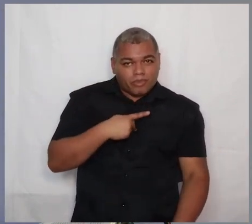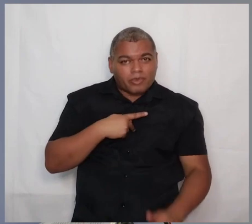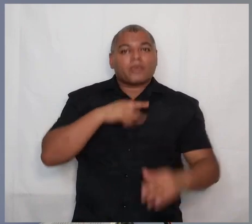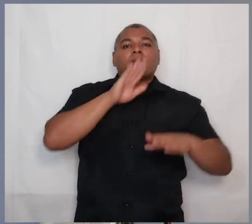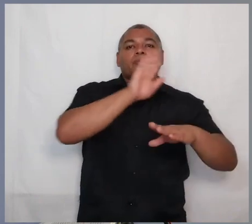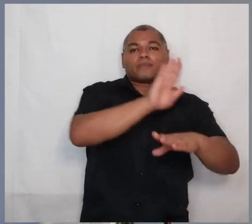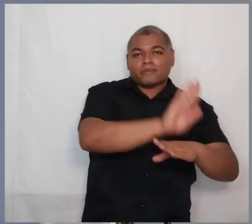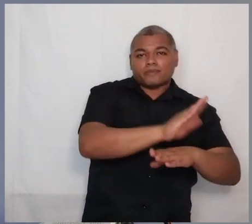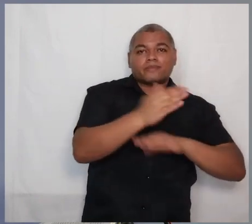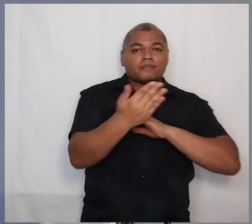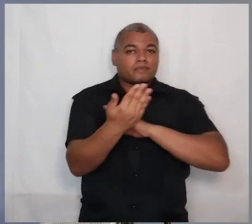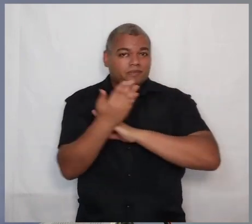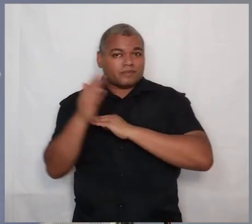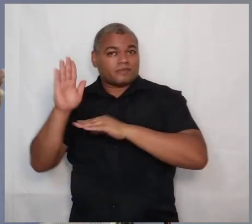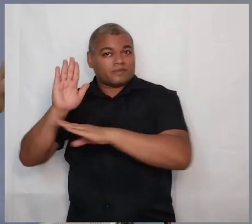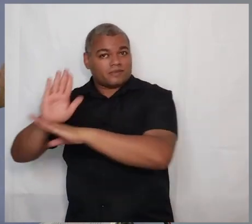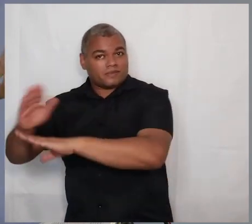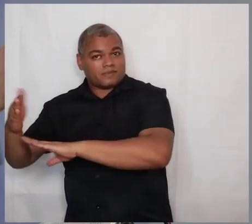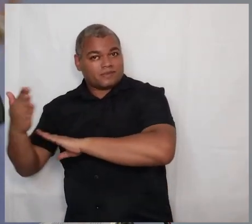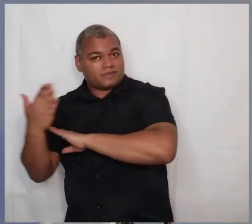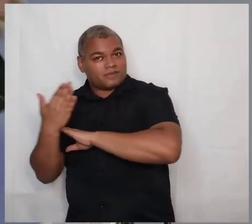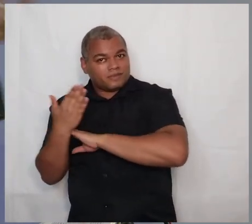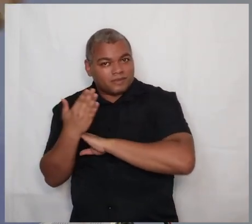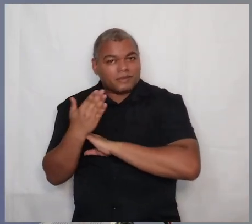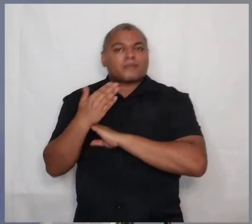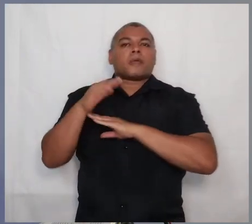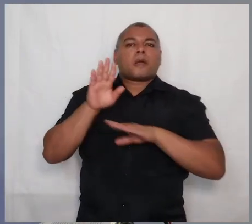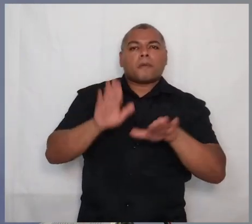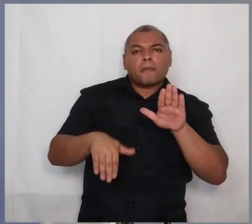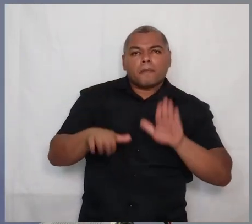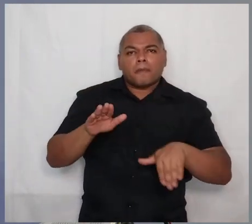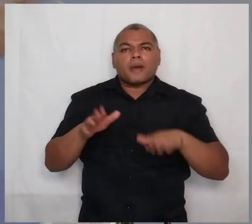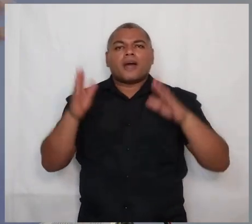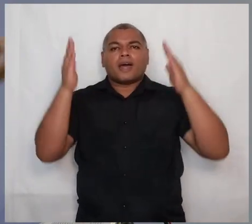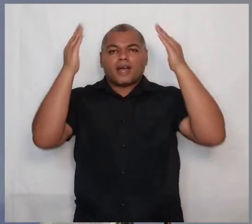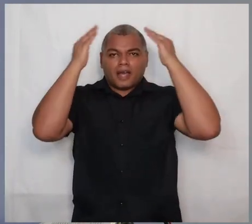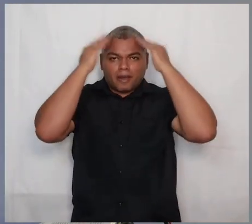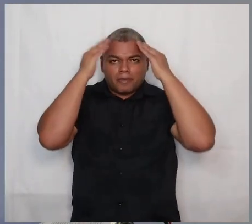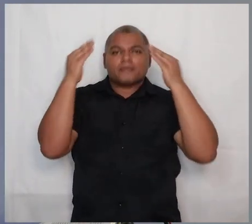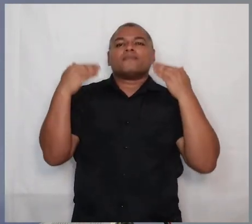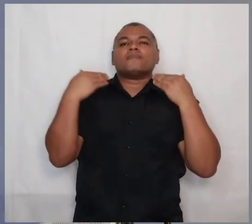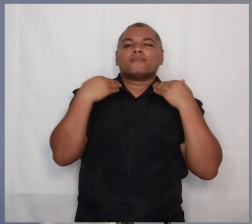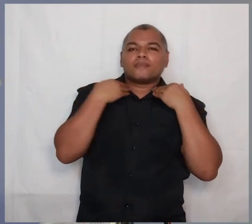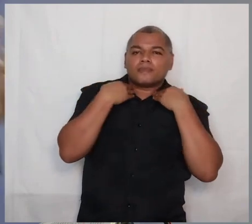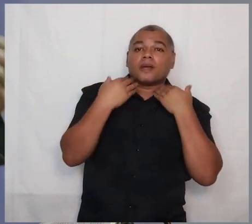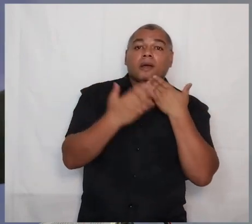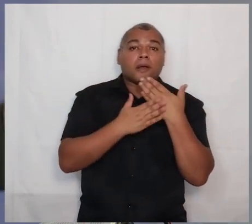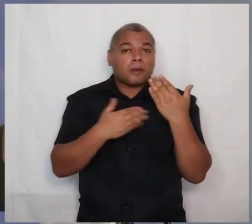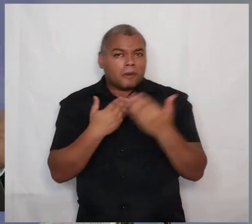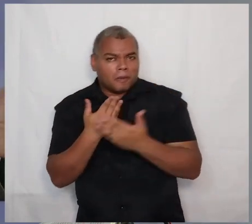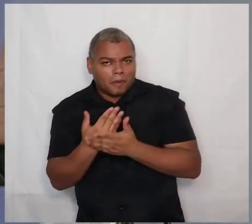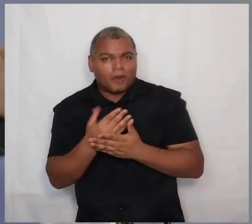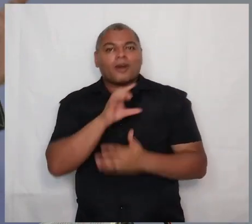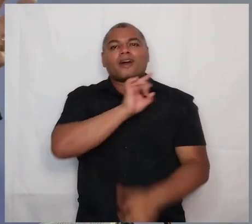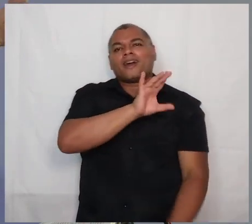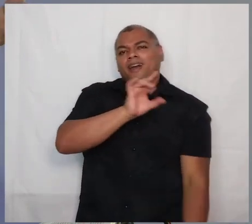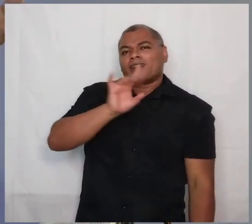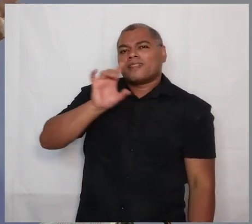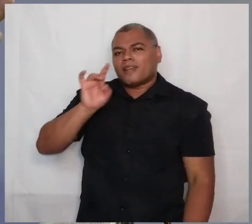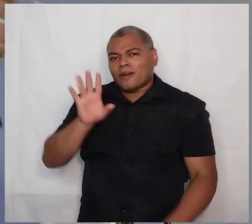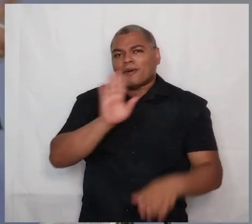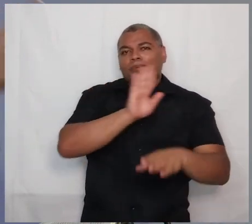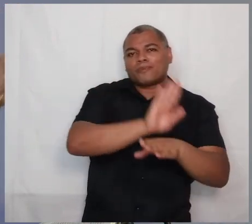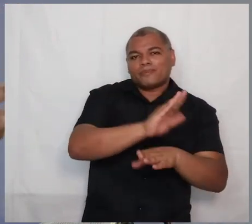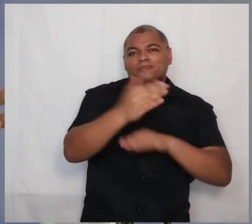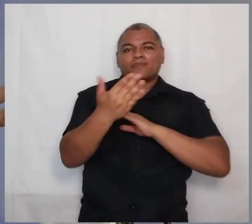ajuda aquele que é a cabeça, que ajuda aquele que é o pescoço. E assim nós, como corpo de Cristo, cada um atuando no seu dom espiritual, nós vamos